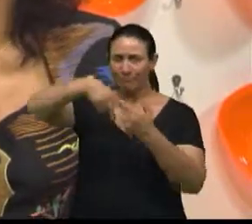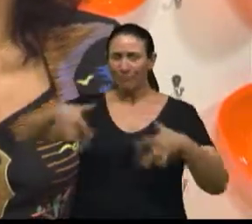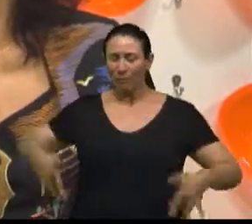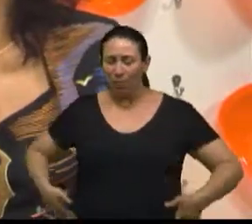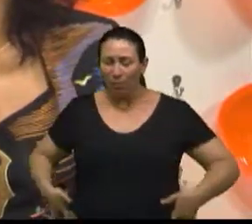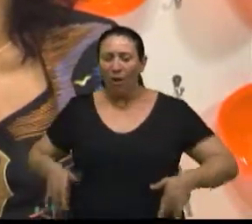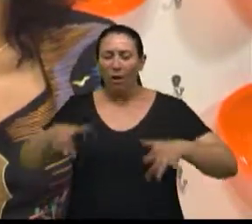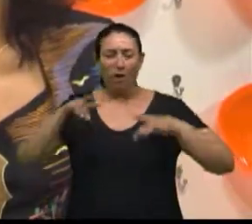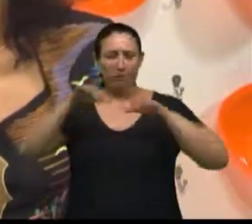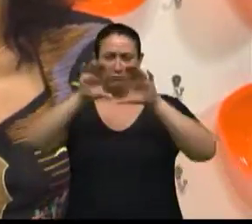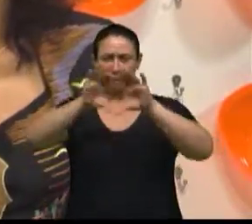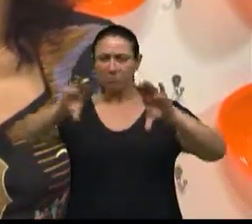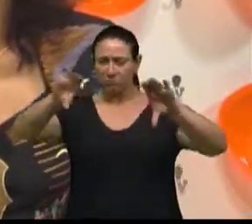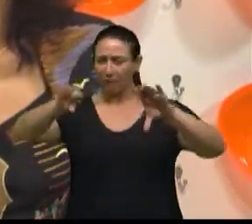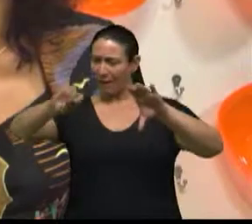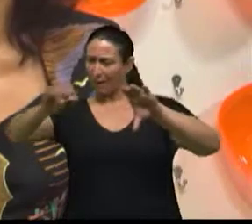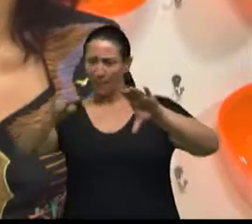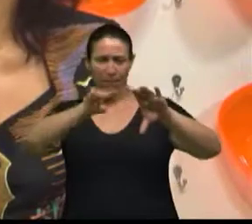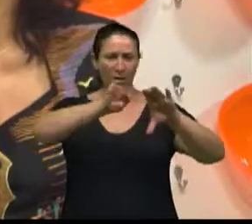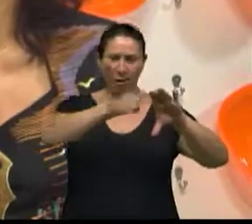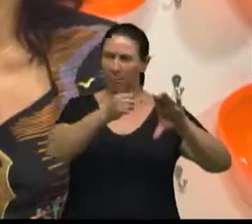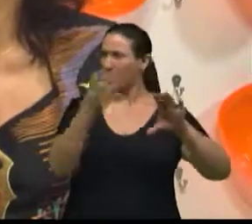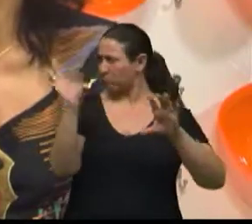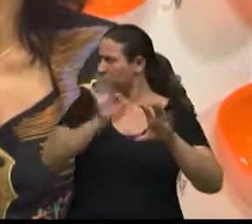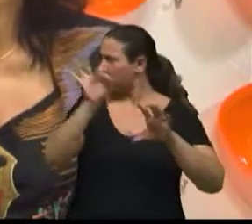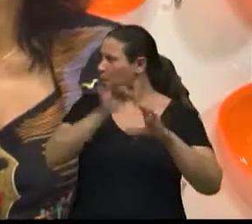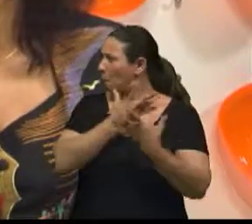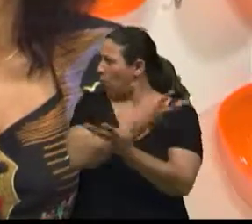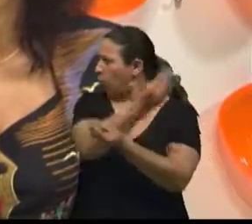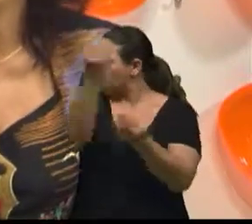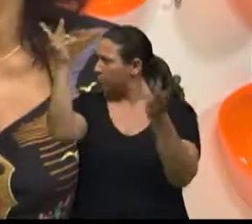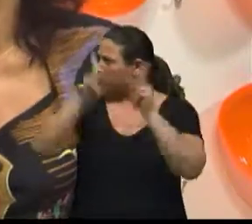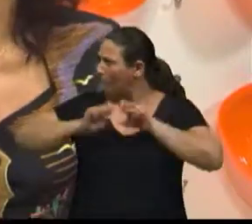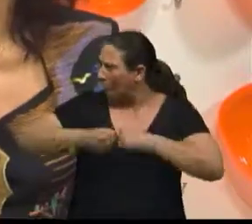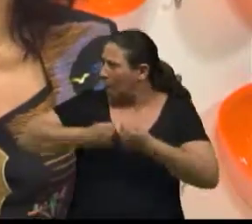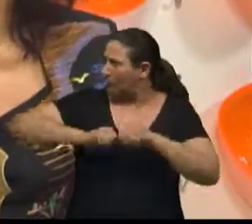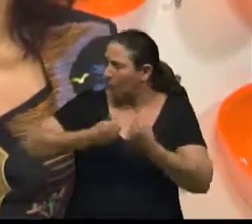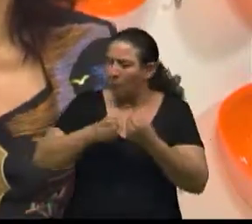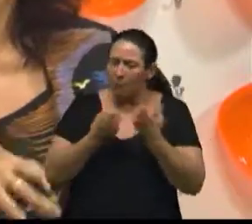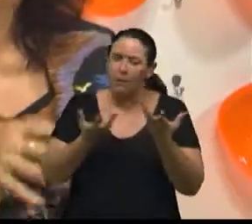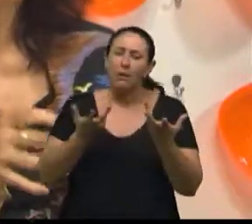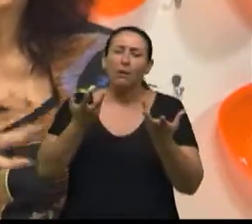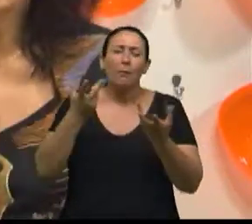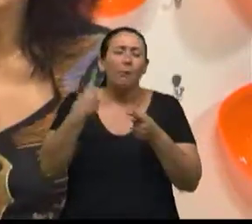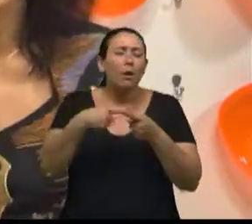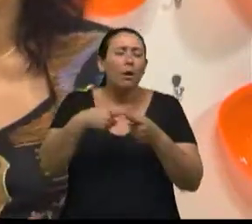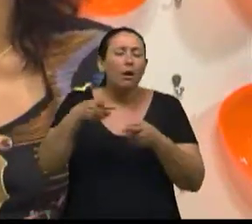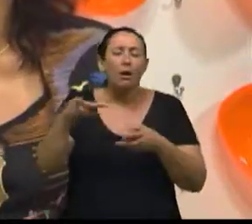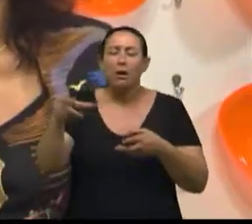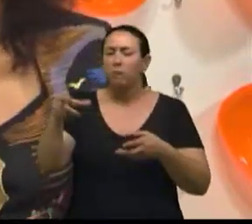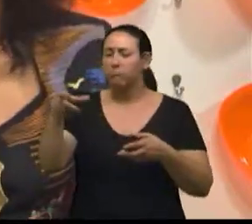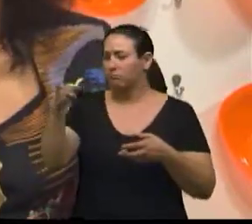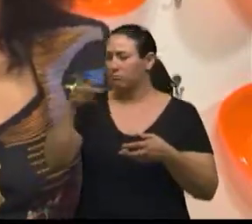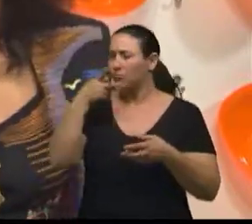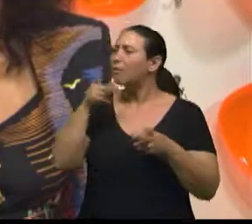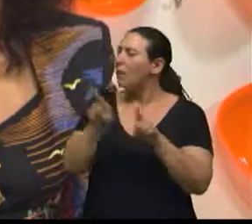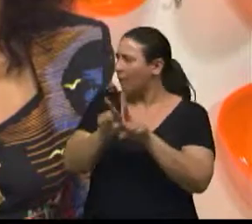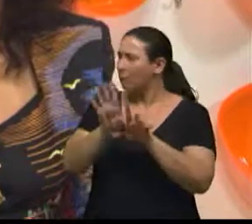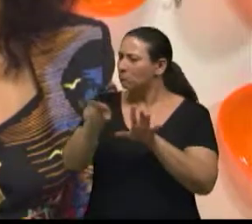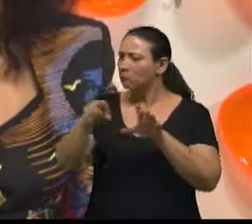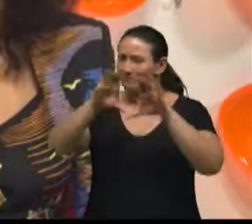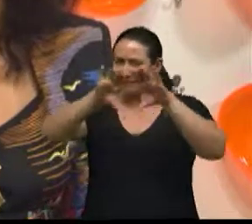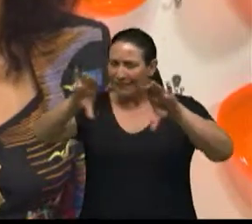é um percentual alto que o senhor falou, que precisa da cirurgia. Outras fraturas que precisam de